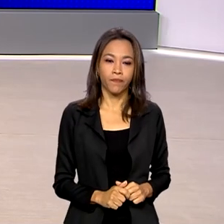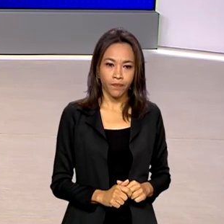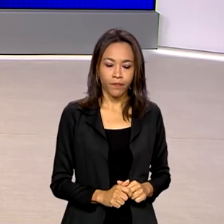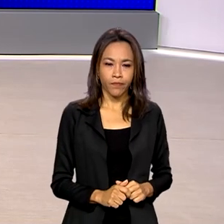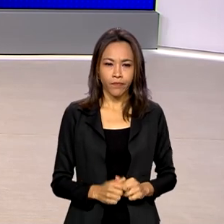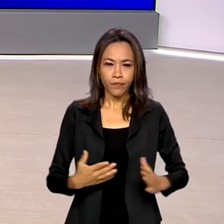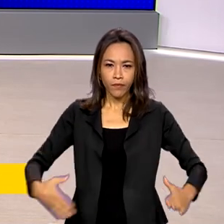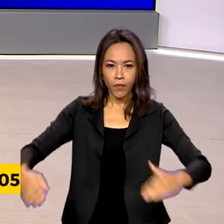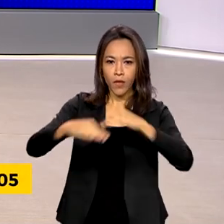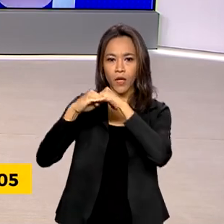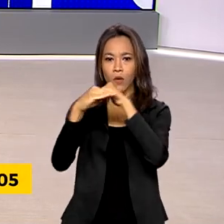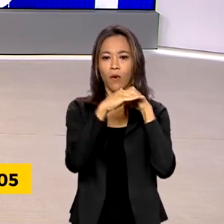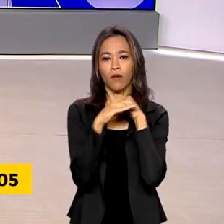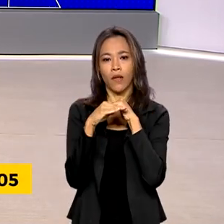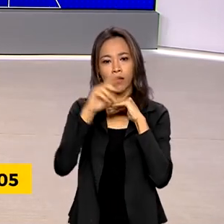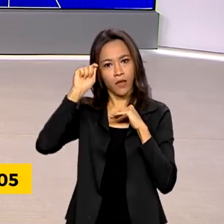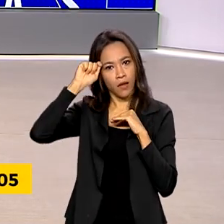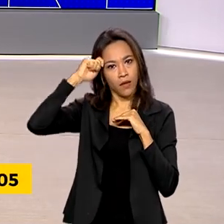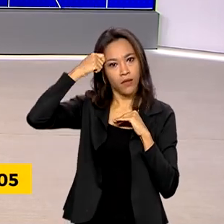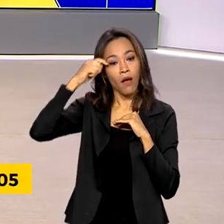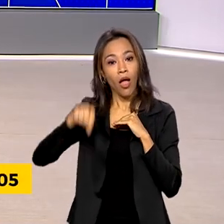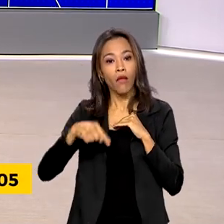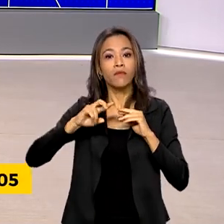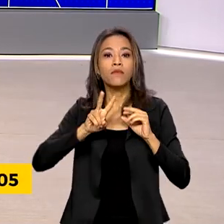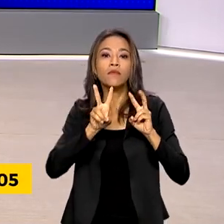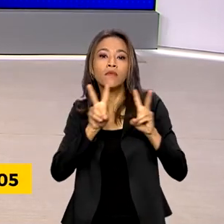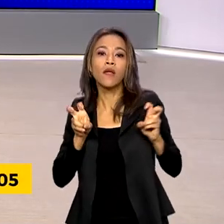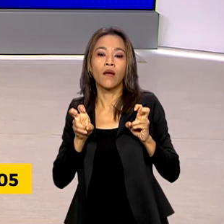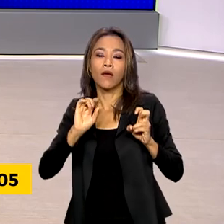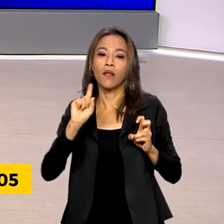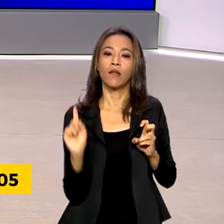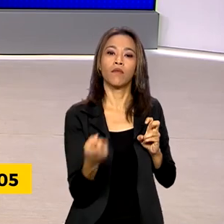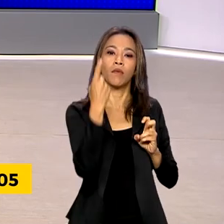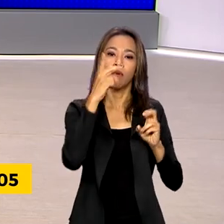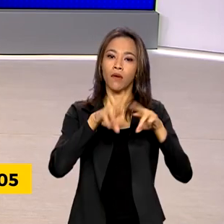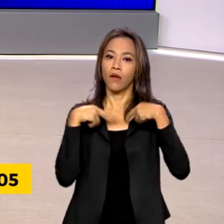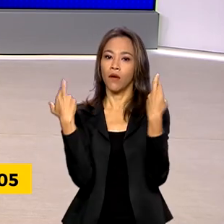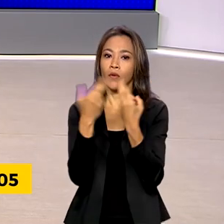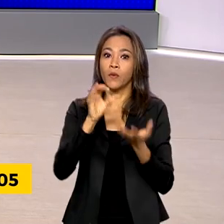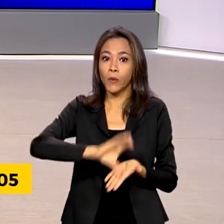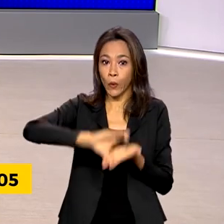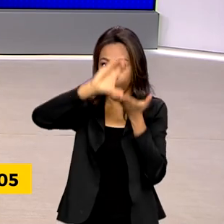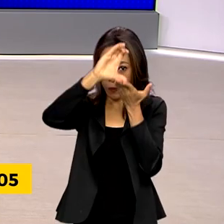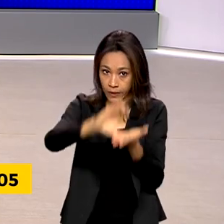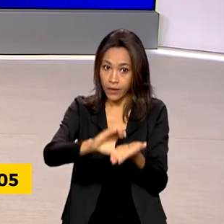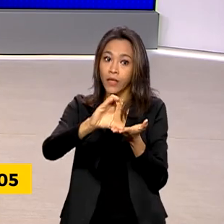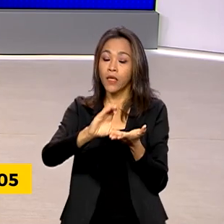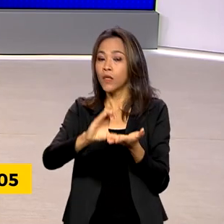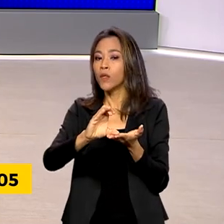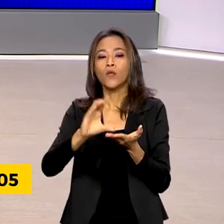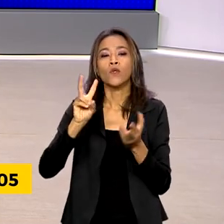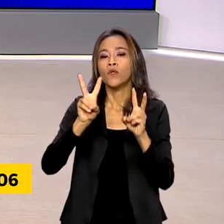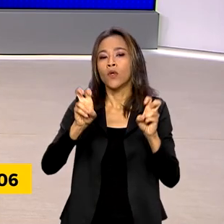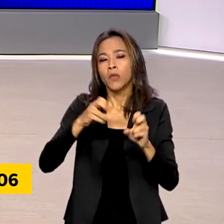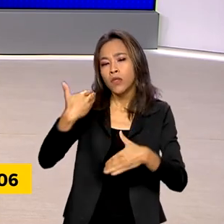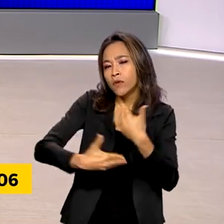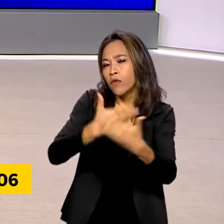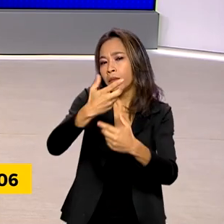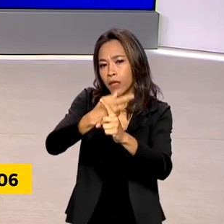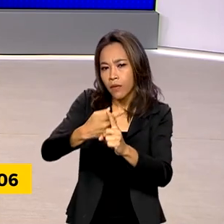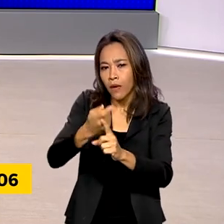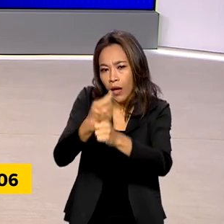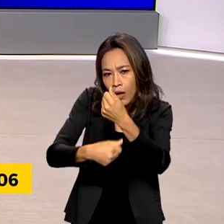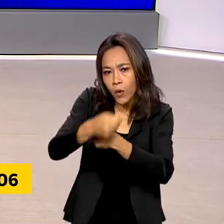Igualdade racial foi o tema da primeira reunião do Conselho de Desenvolvimento Econômico e Social Sustentável, o